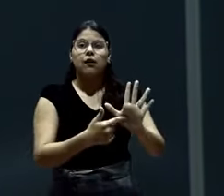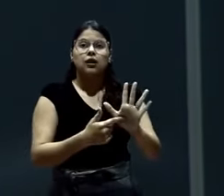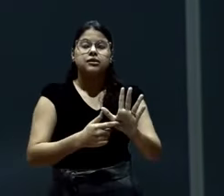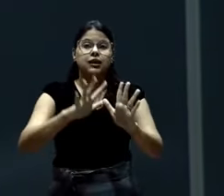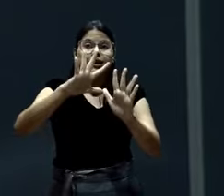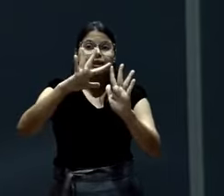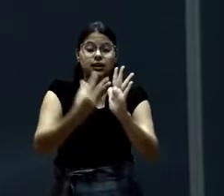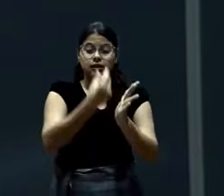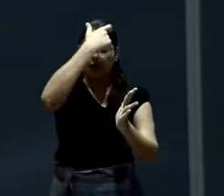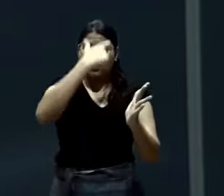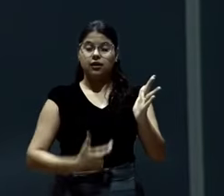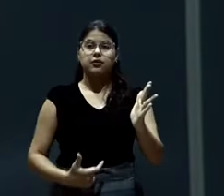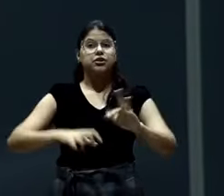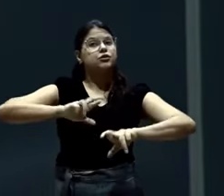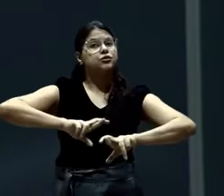coisa.